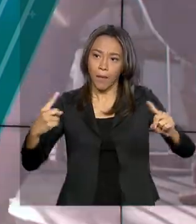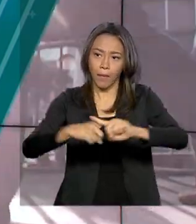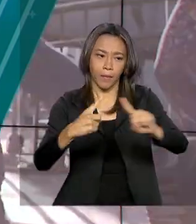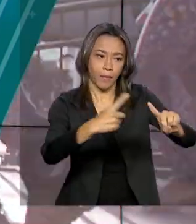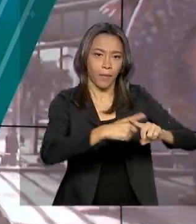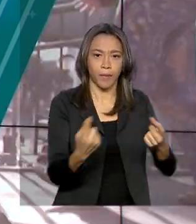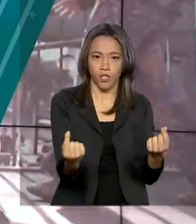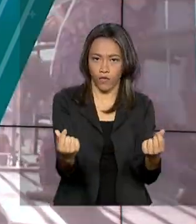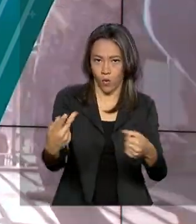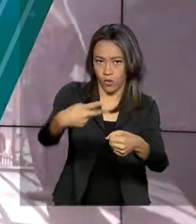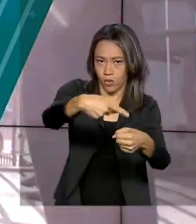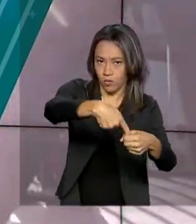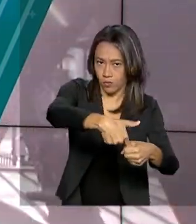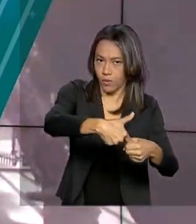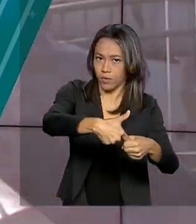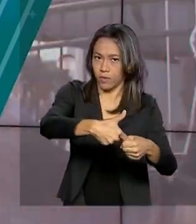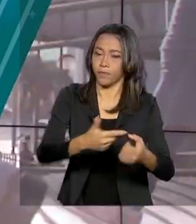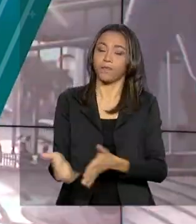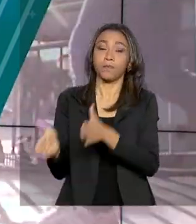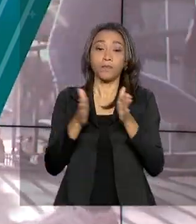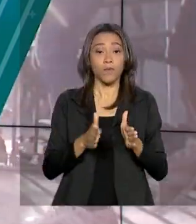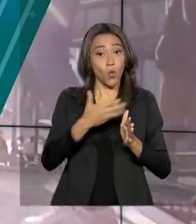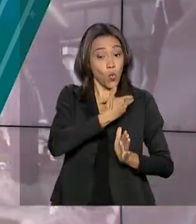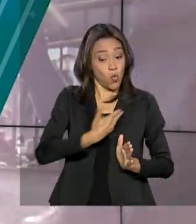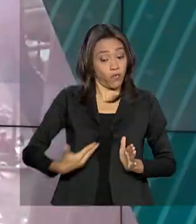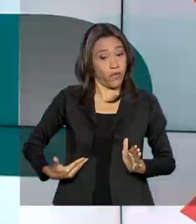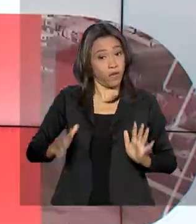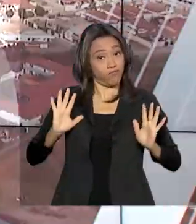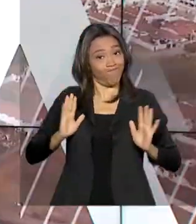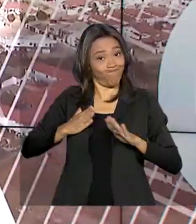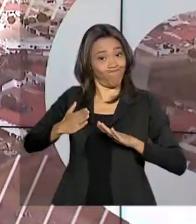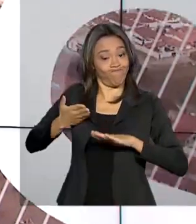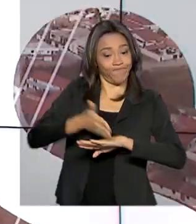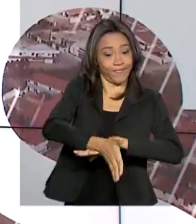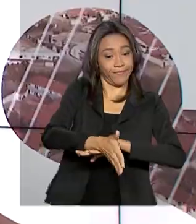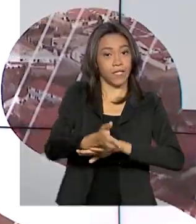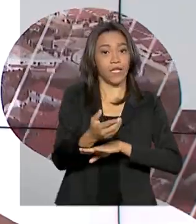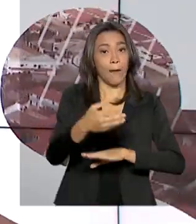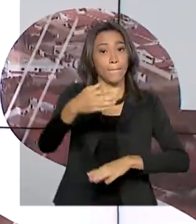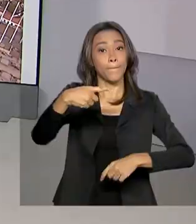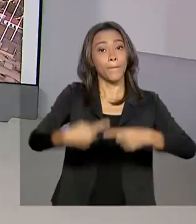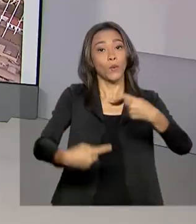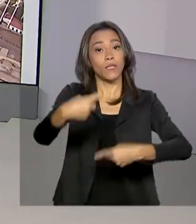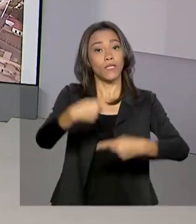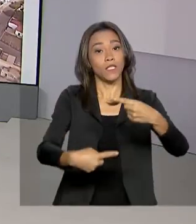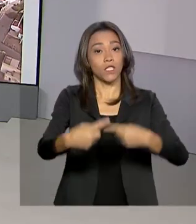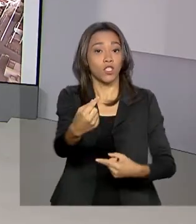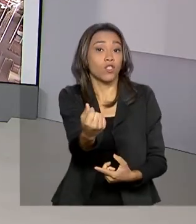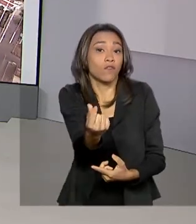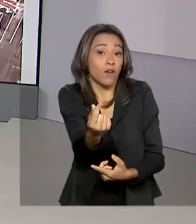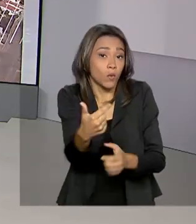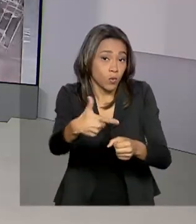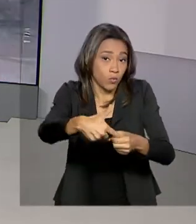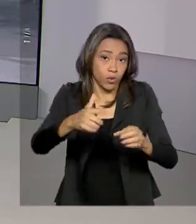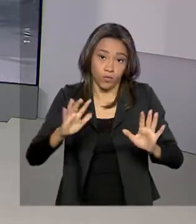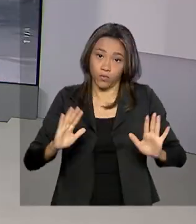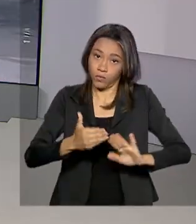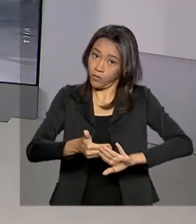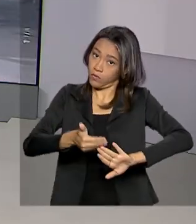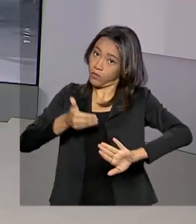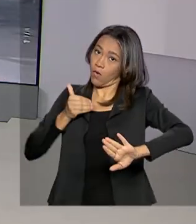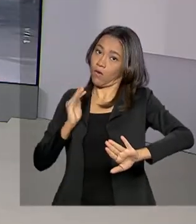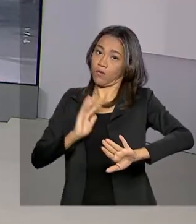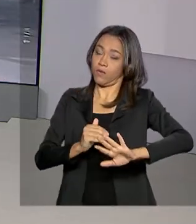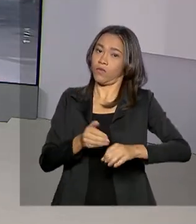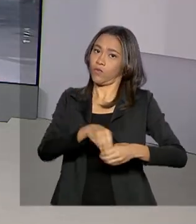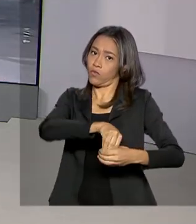Olha, e o governo decidiu não intervir na política de preços dos combustíveis. Vamos então ao Palácio do Planalto saber os